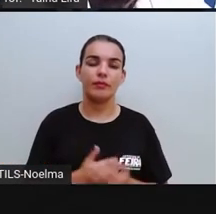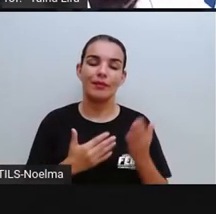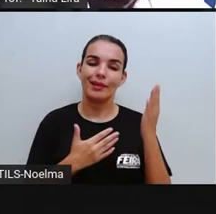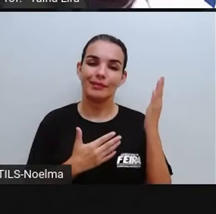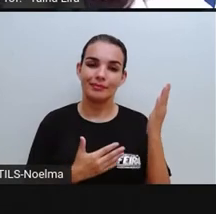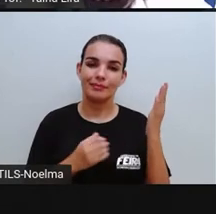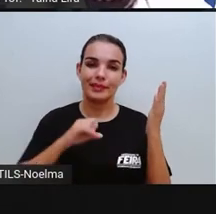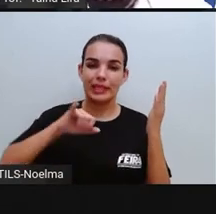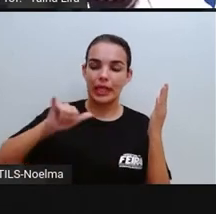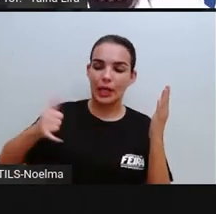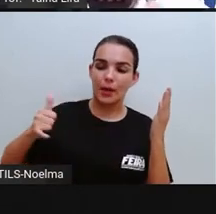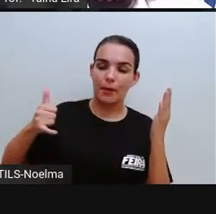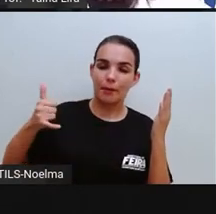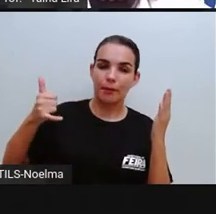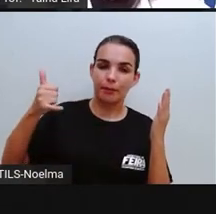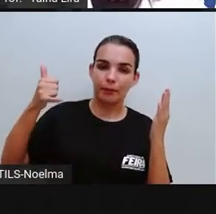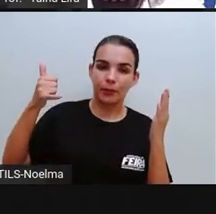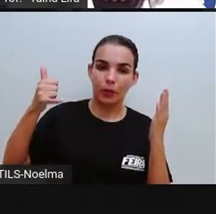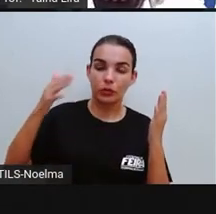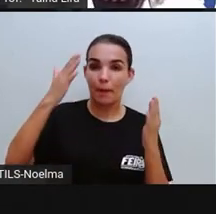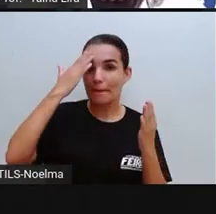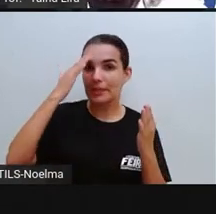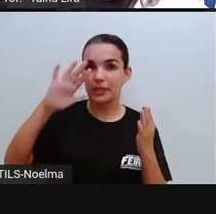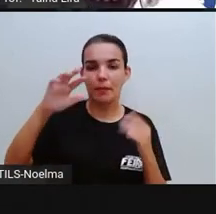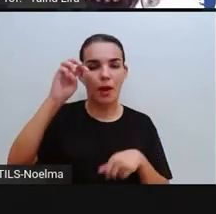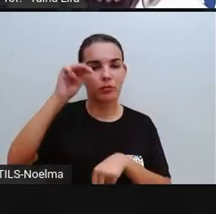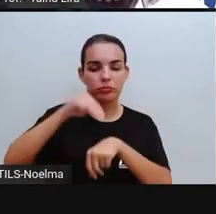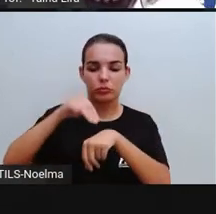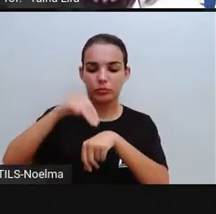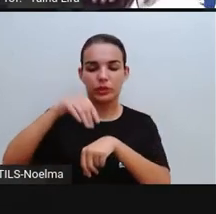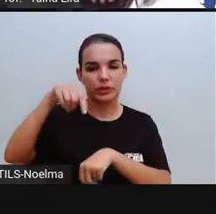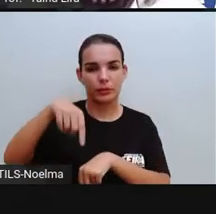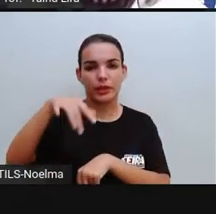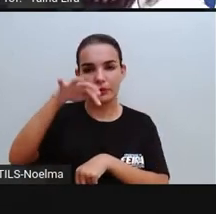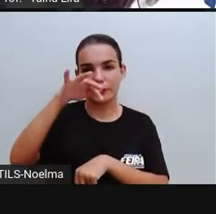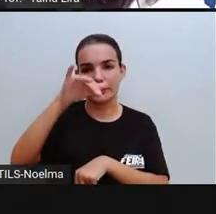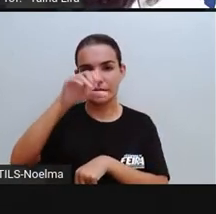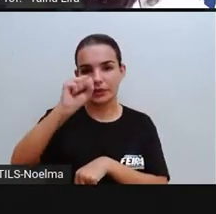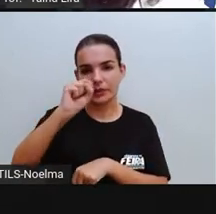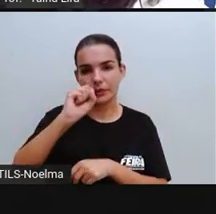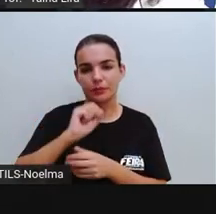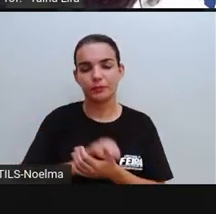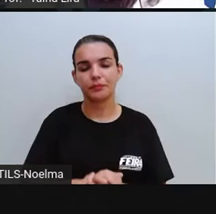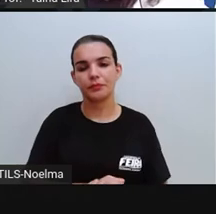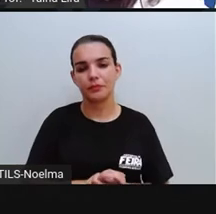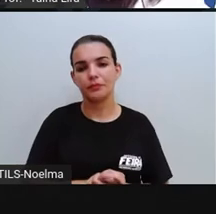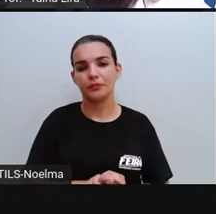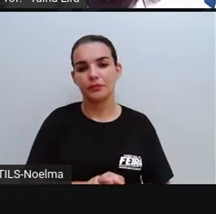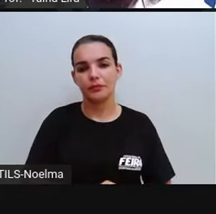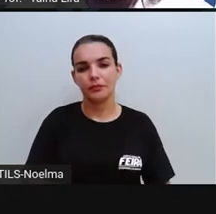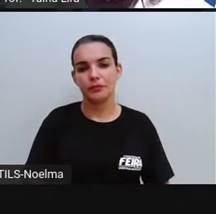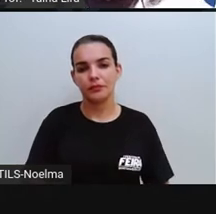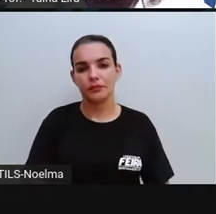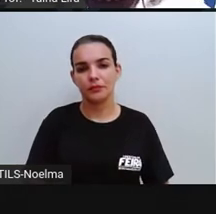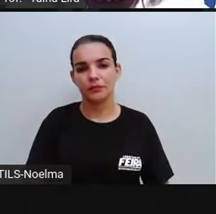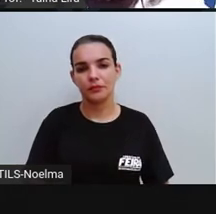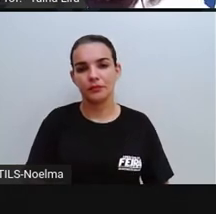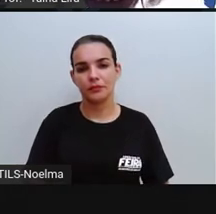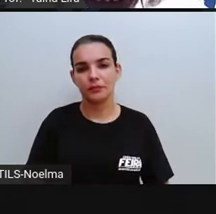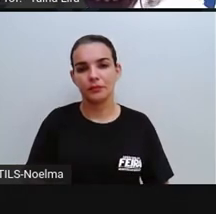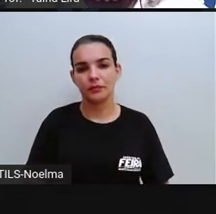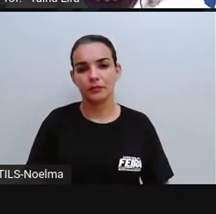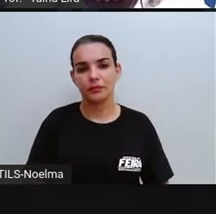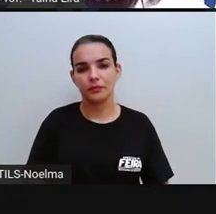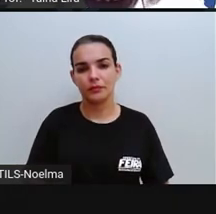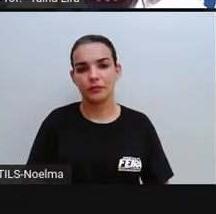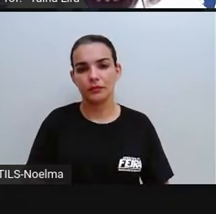esse é o principal imposto aí que nós pagamos, tá? Para fazer